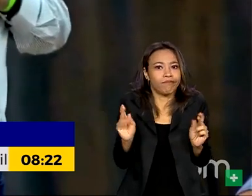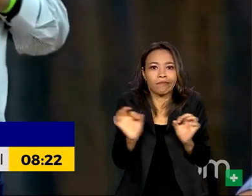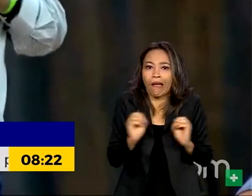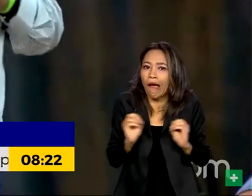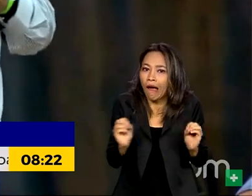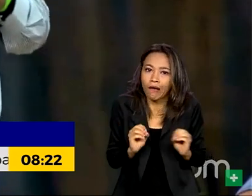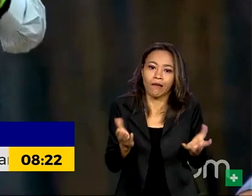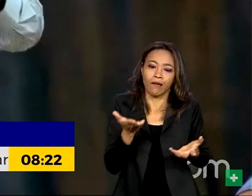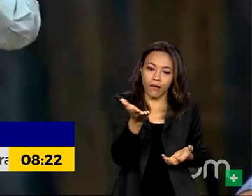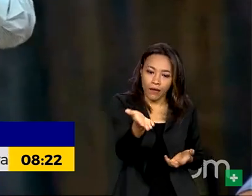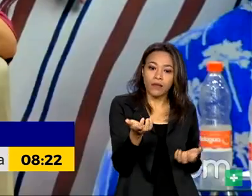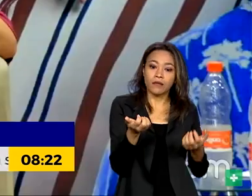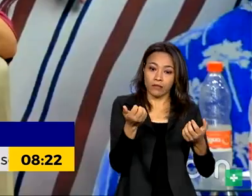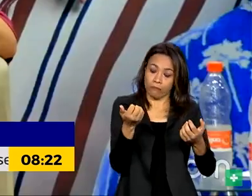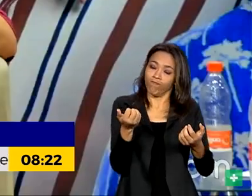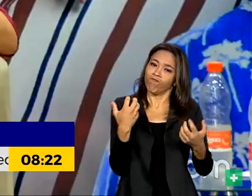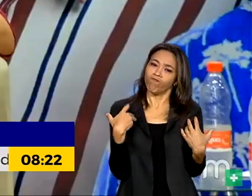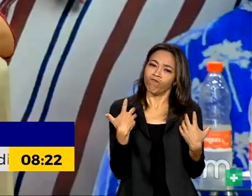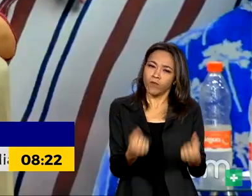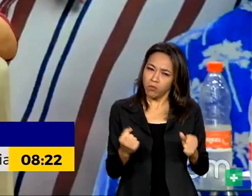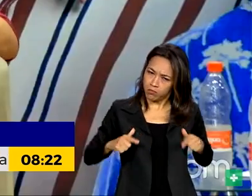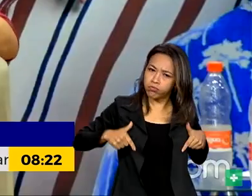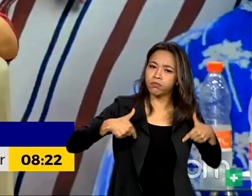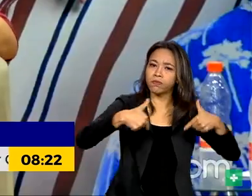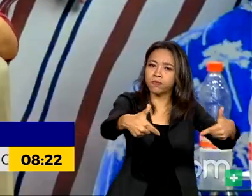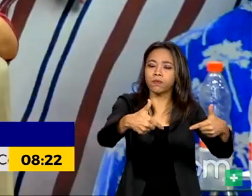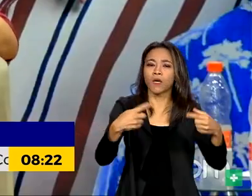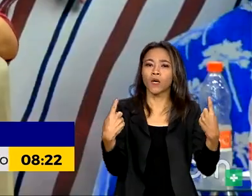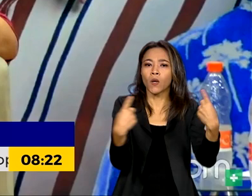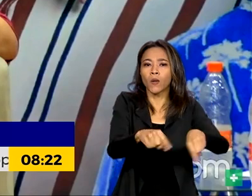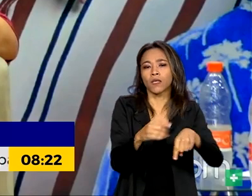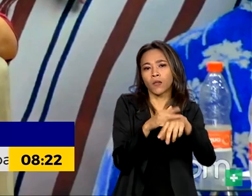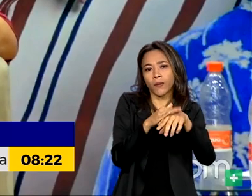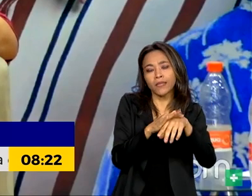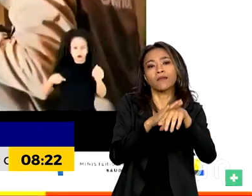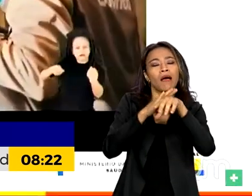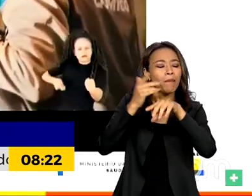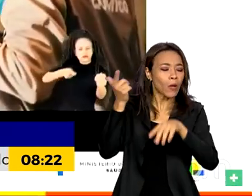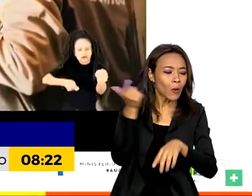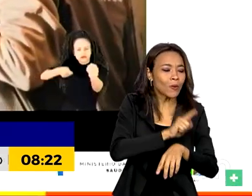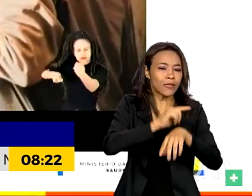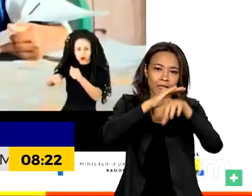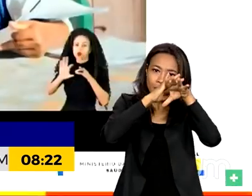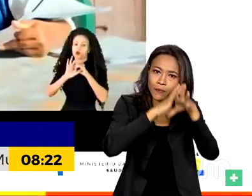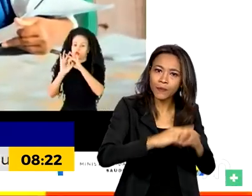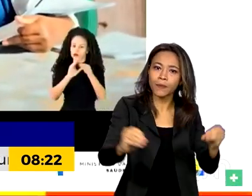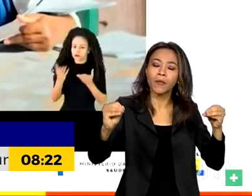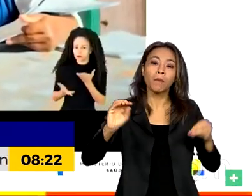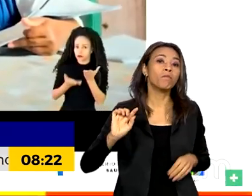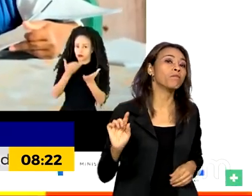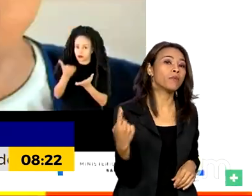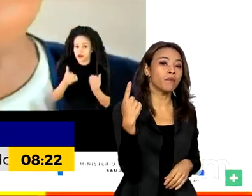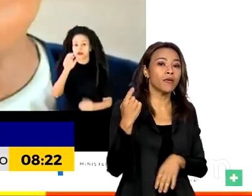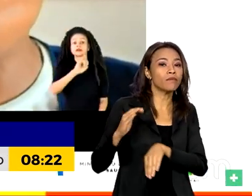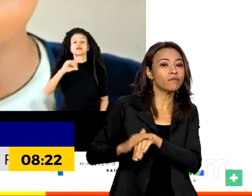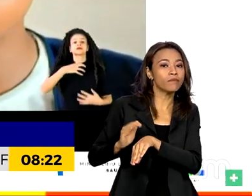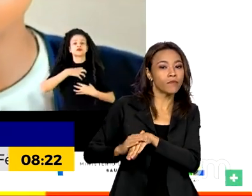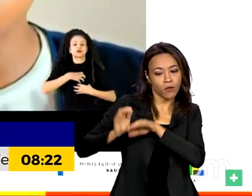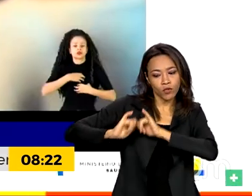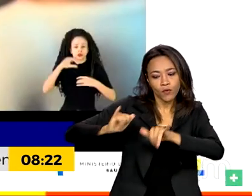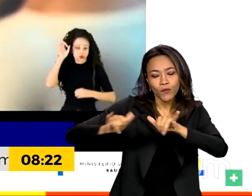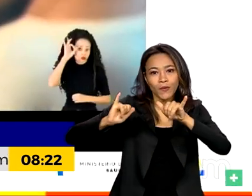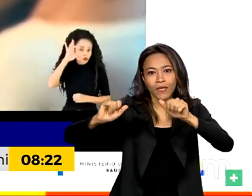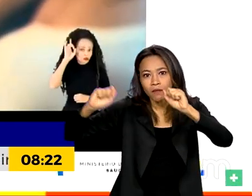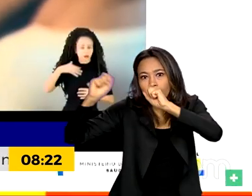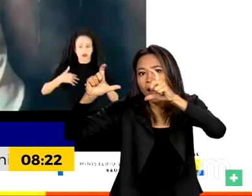decidiu encarar o desafio de combater a doença até que ela seja extinta. Como primeiro passo, lançou uma campanha de